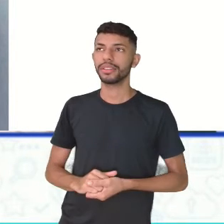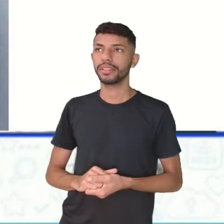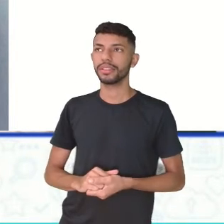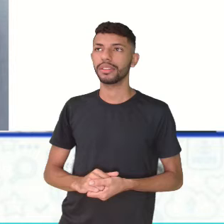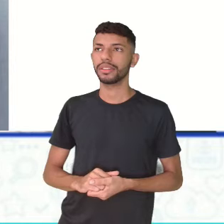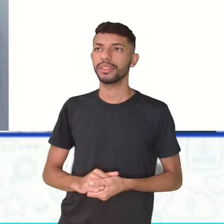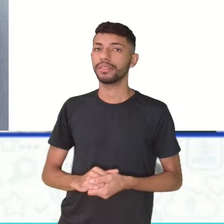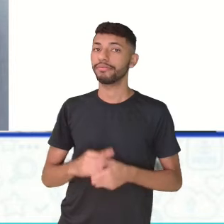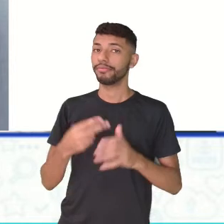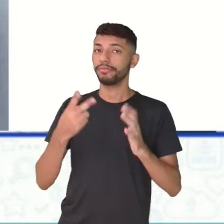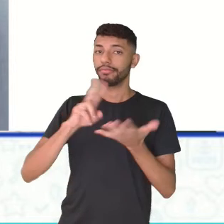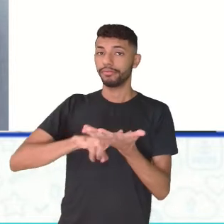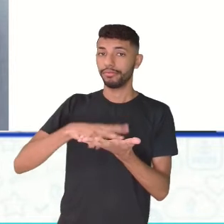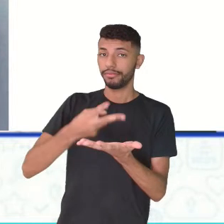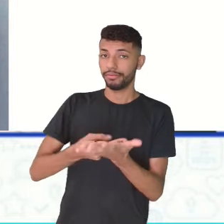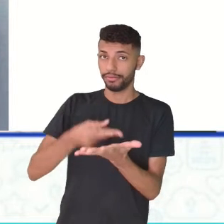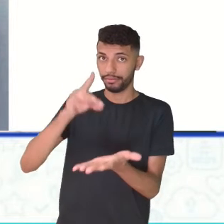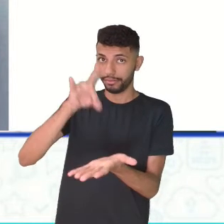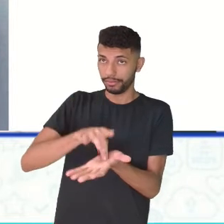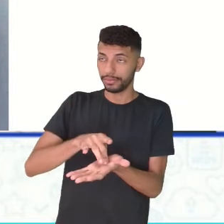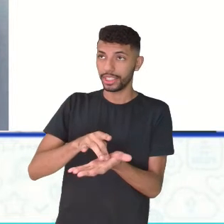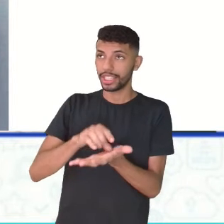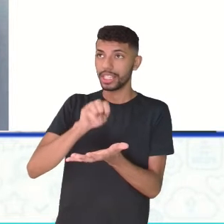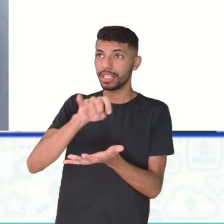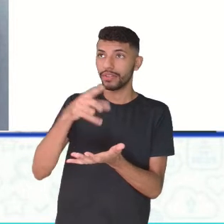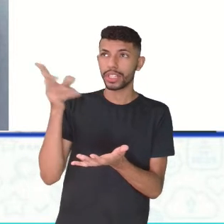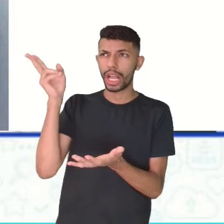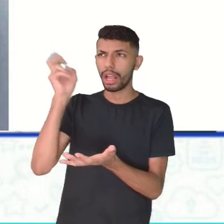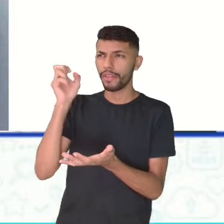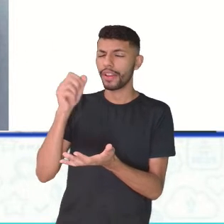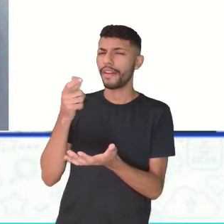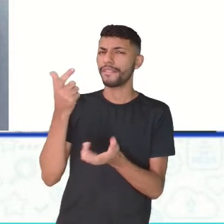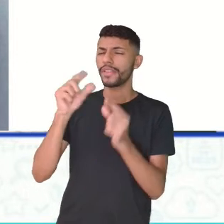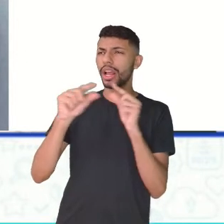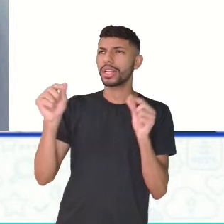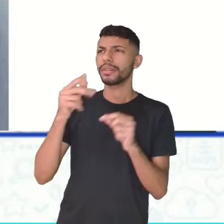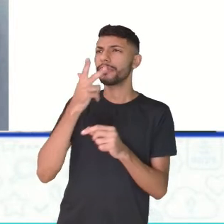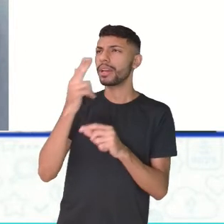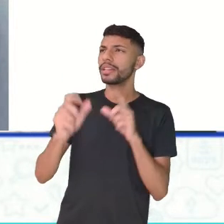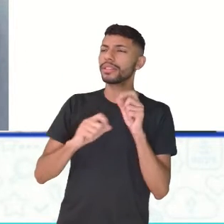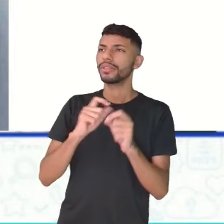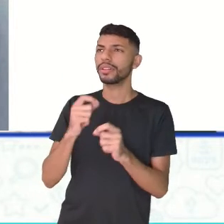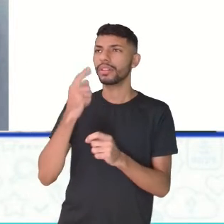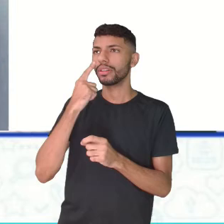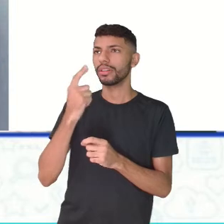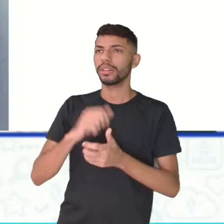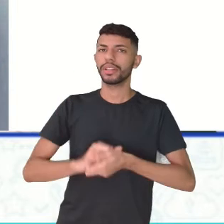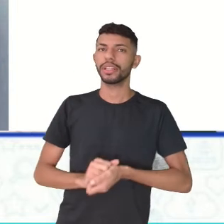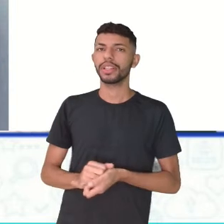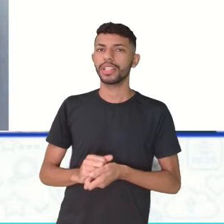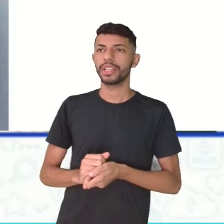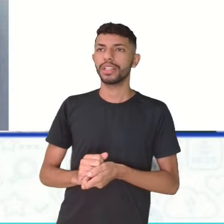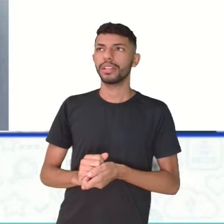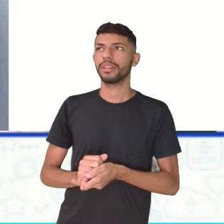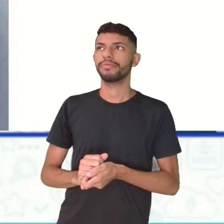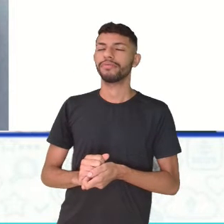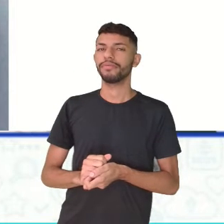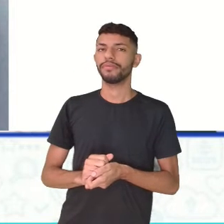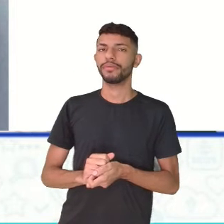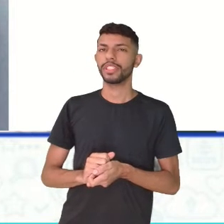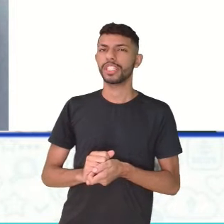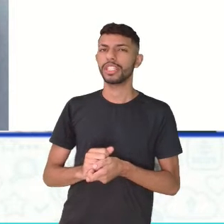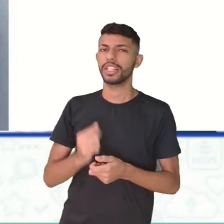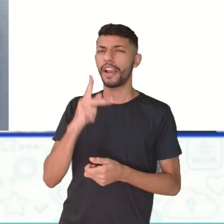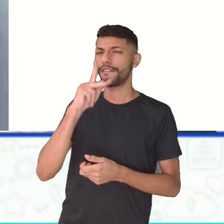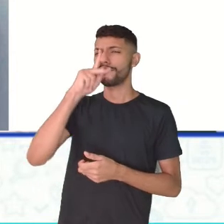Ao pé da letra, se você ouvir essa frase, parece que é o seguinte, que a força esteja com você. May the